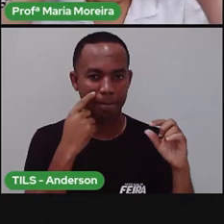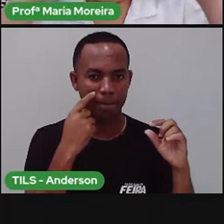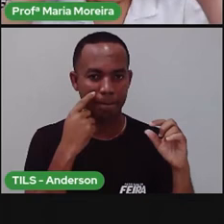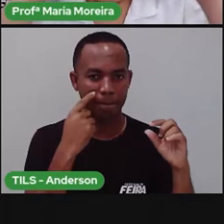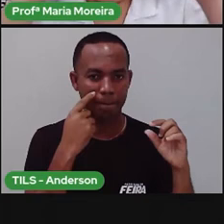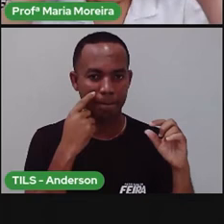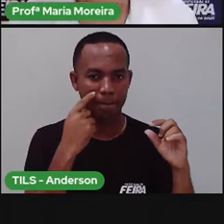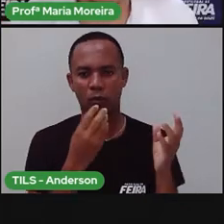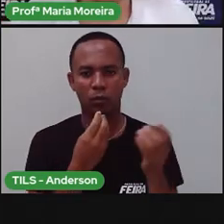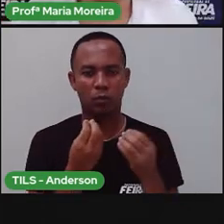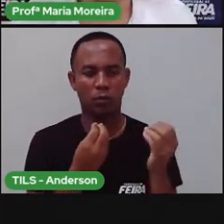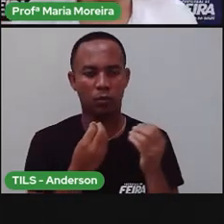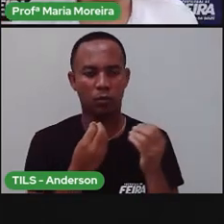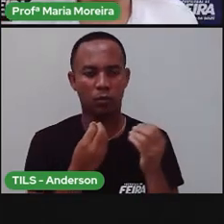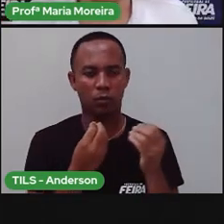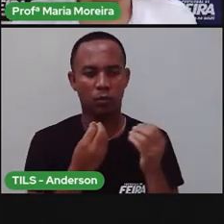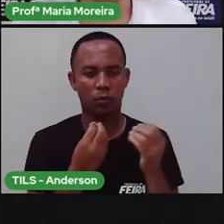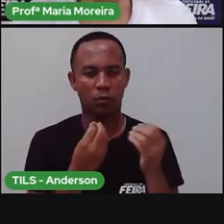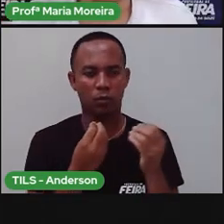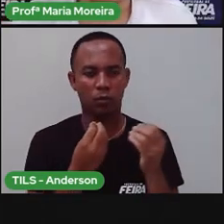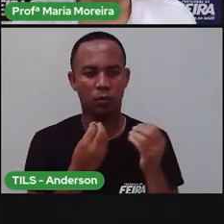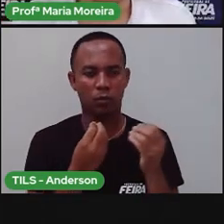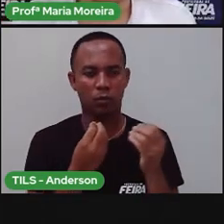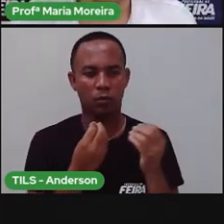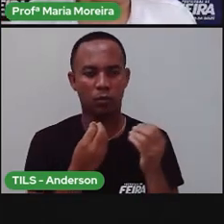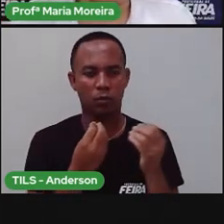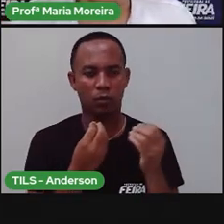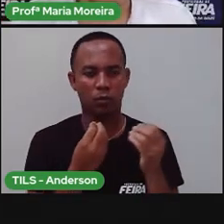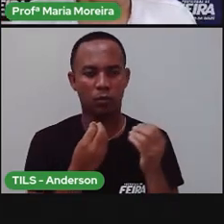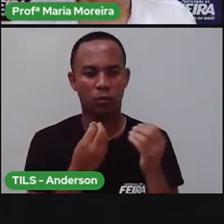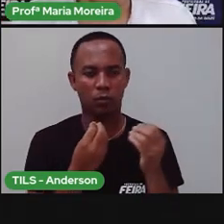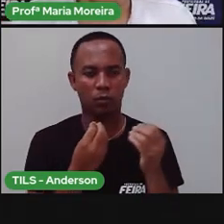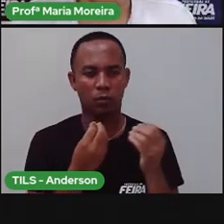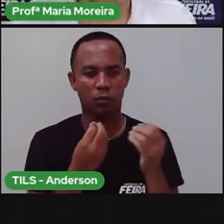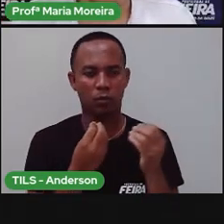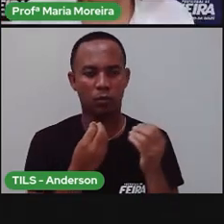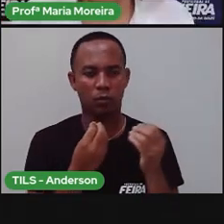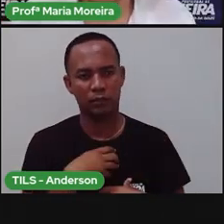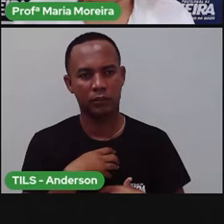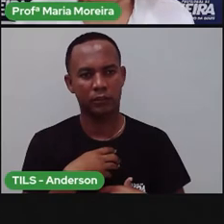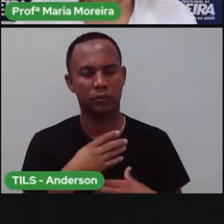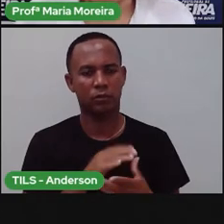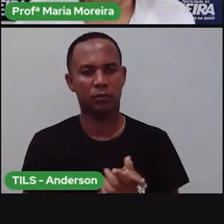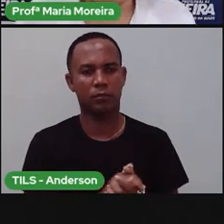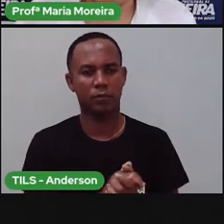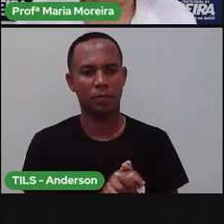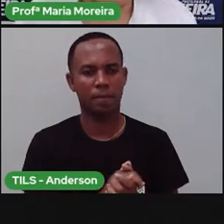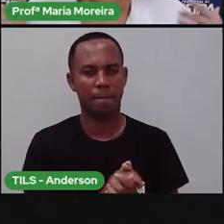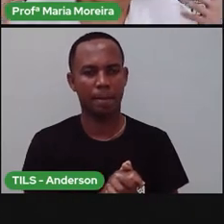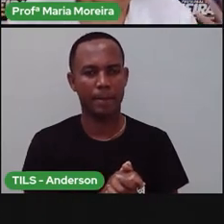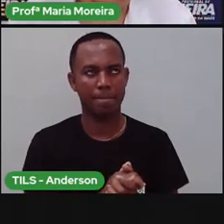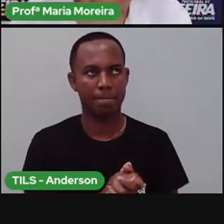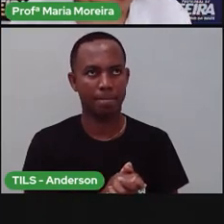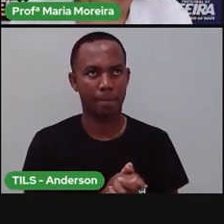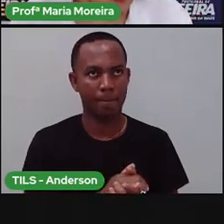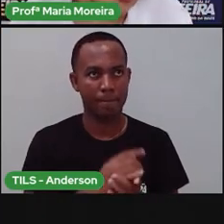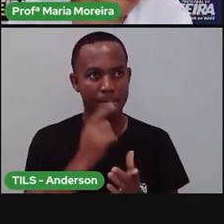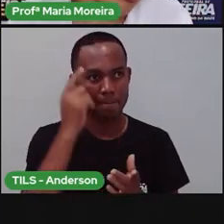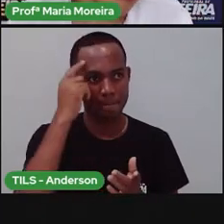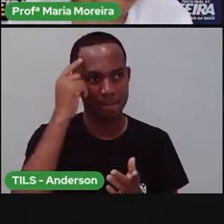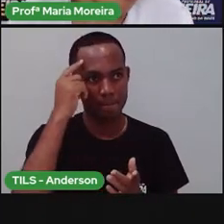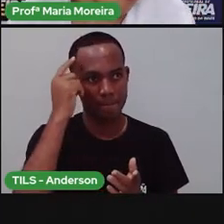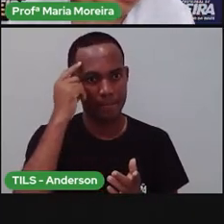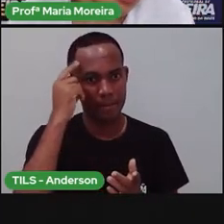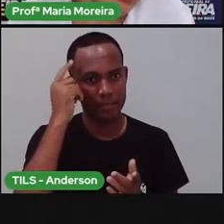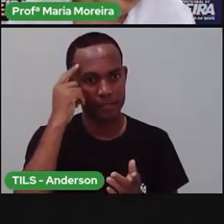essas rimas. Além de apresentar o quê? Unidade que tem um sentido. Então, se eu vou escrever um poema e vou fazer um poema, por